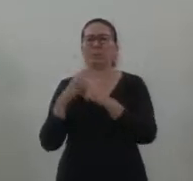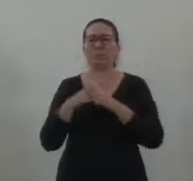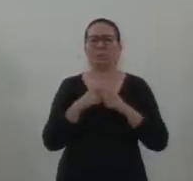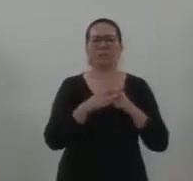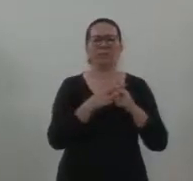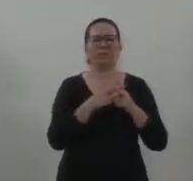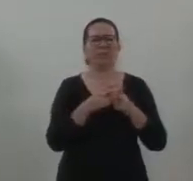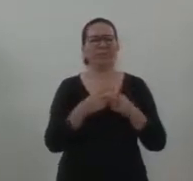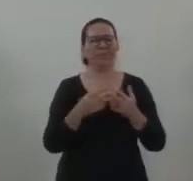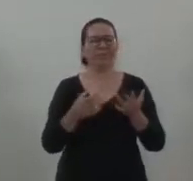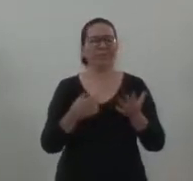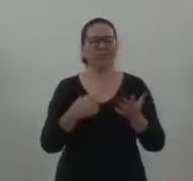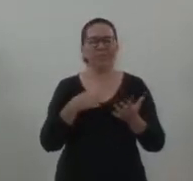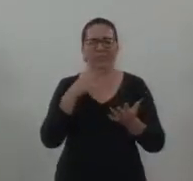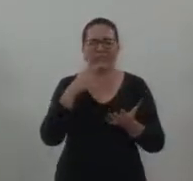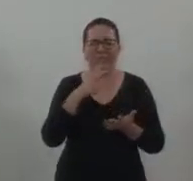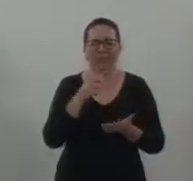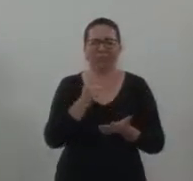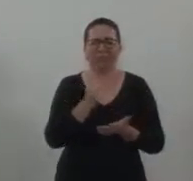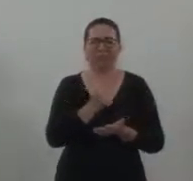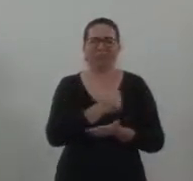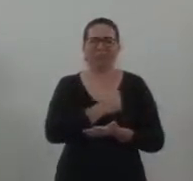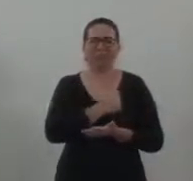tão doloroso, né?